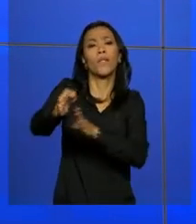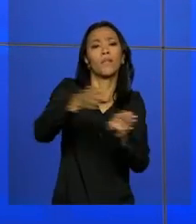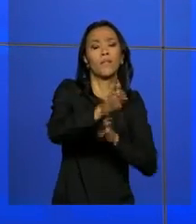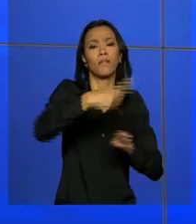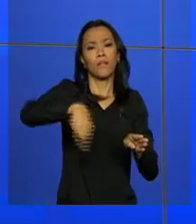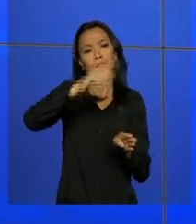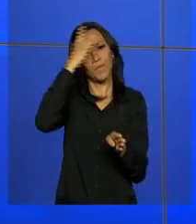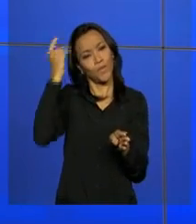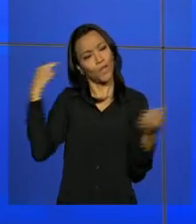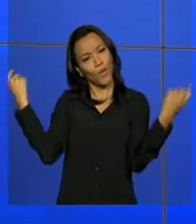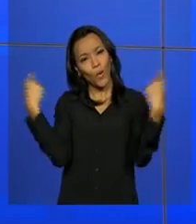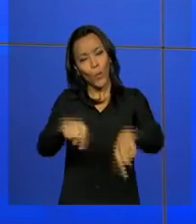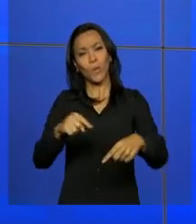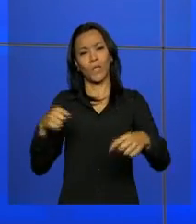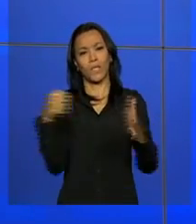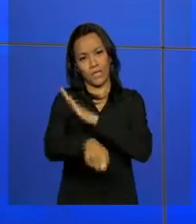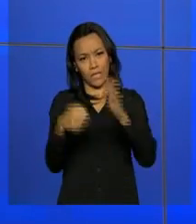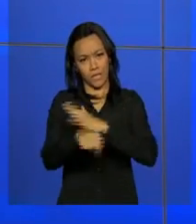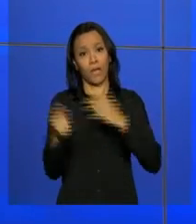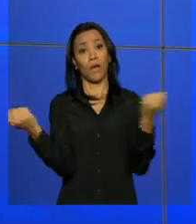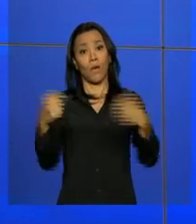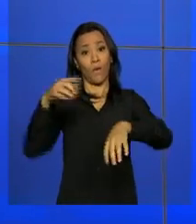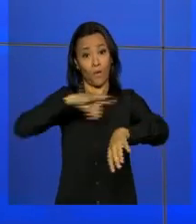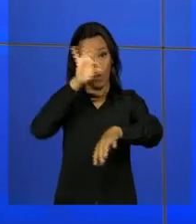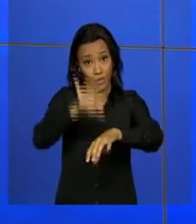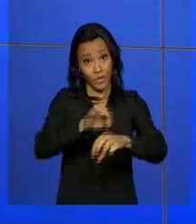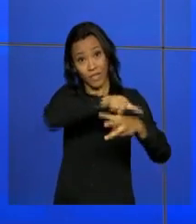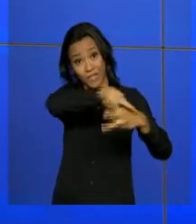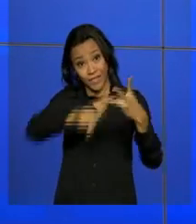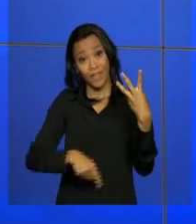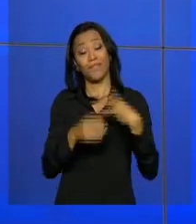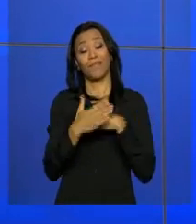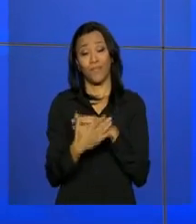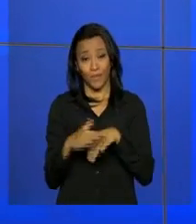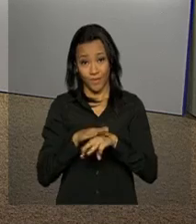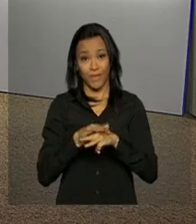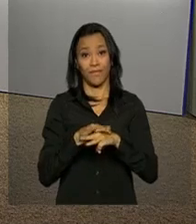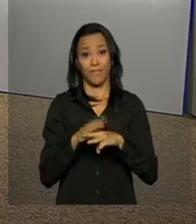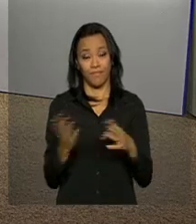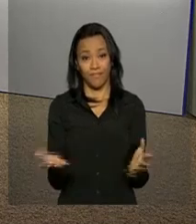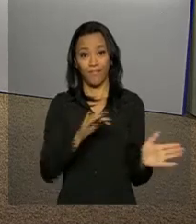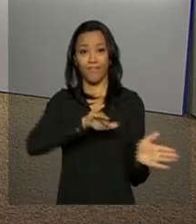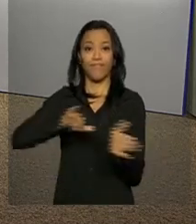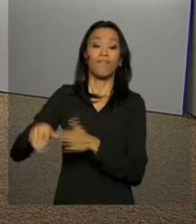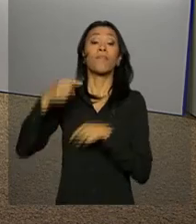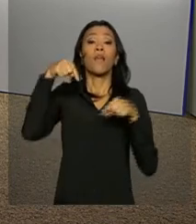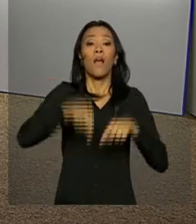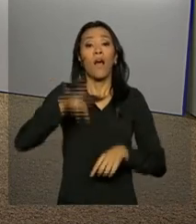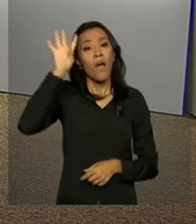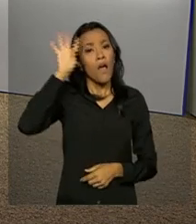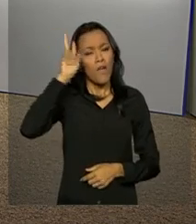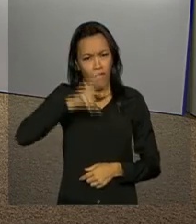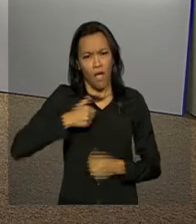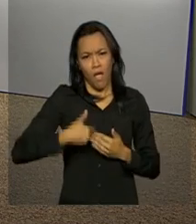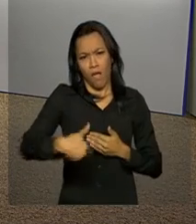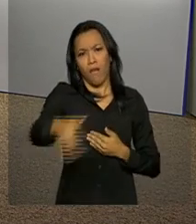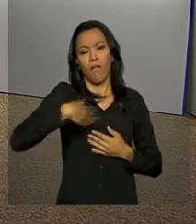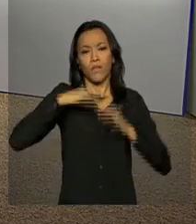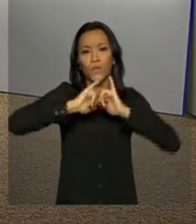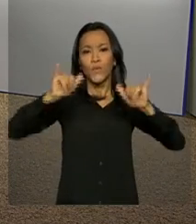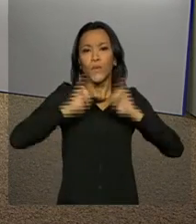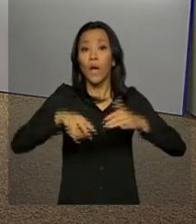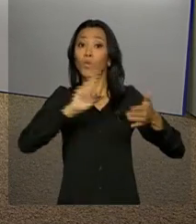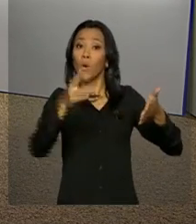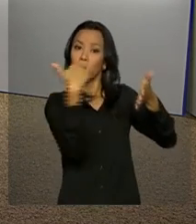população na luta contra o transmissor da dengue, da chikungunya e do zika vírus. E nesta quarta-feira vai ser divulgada a relação de